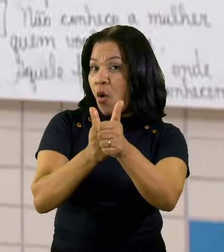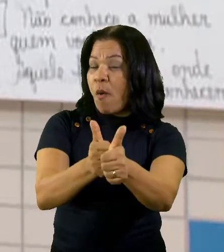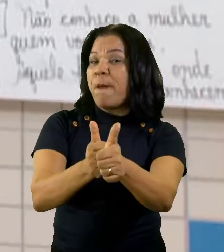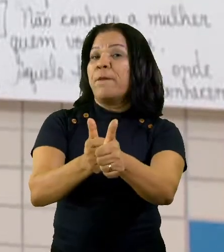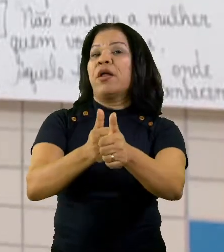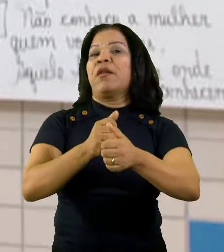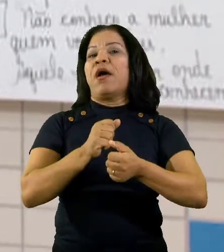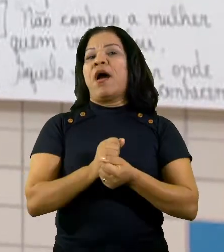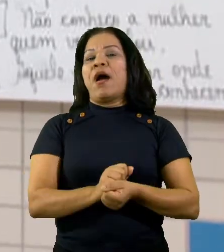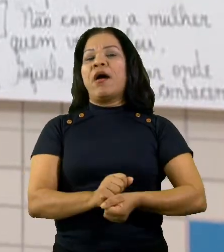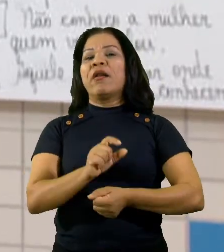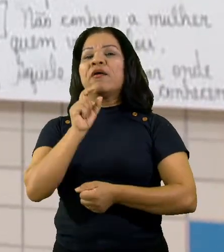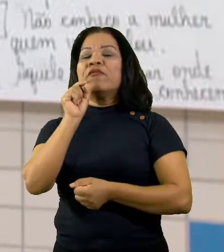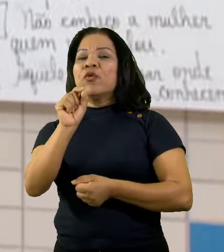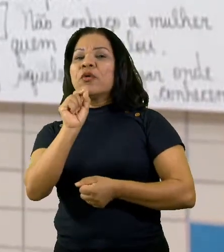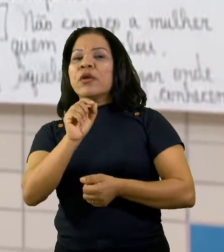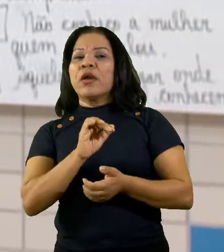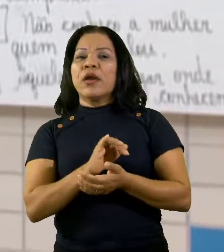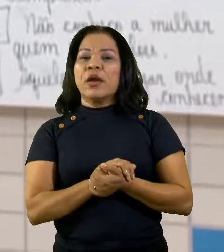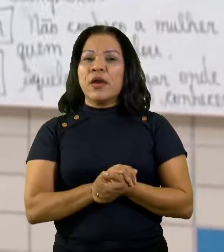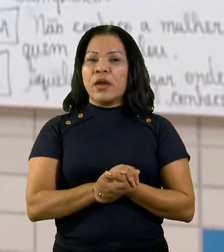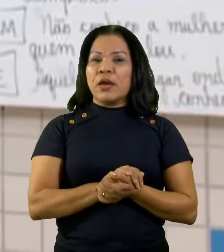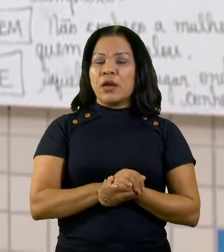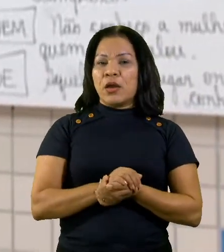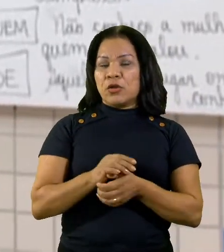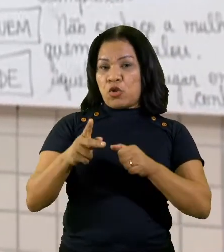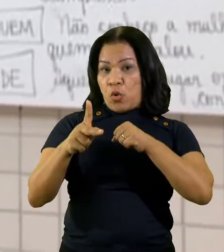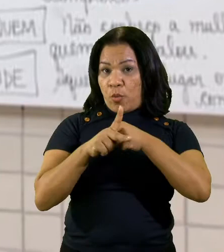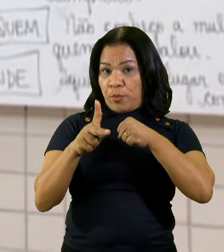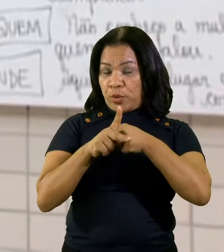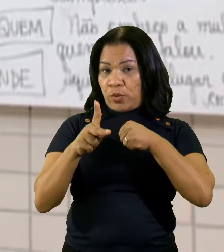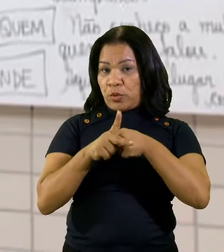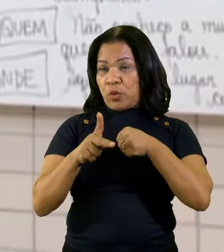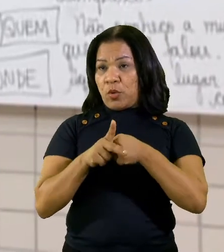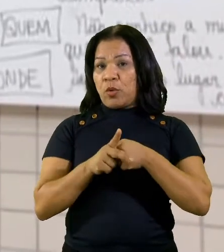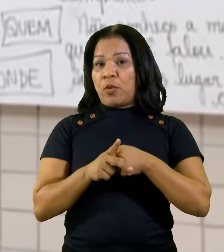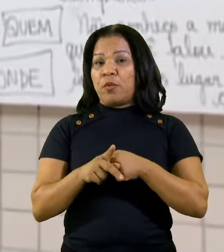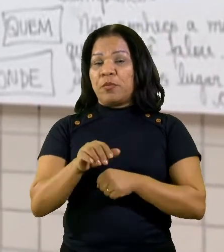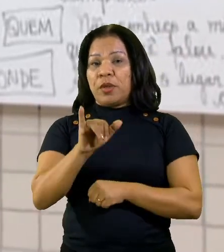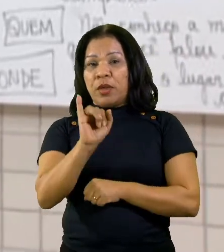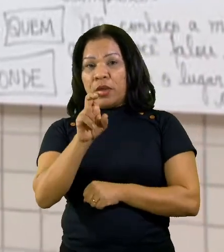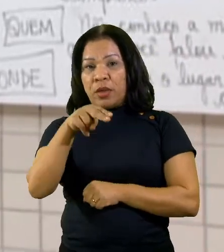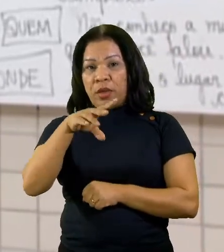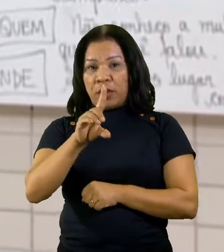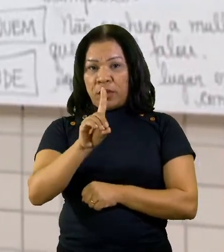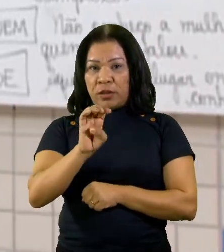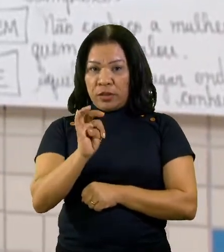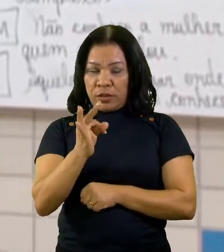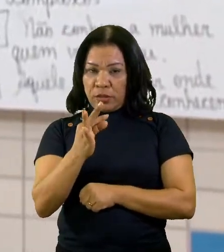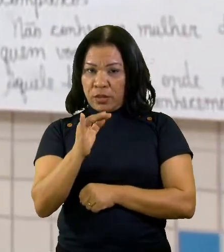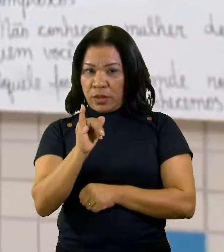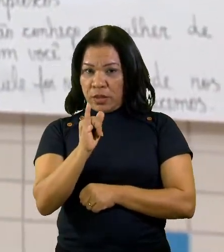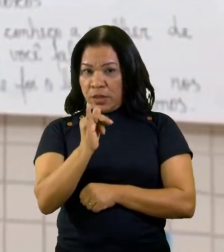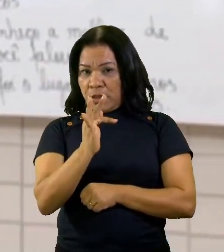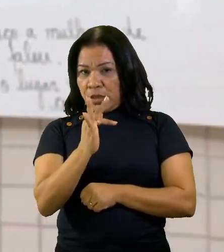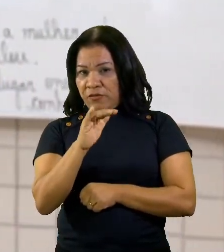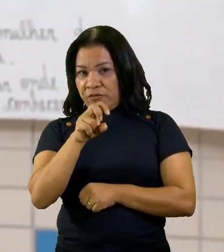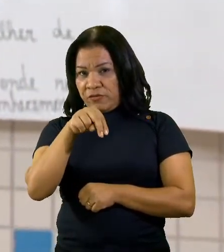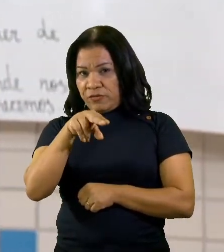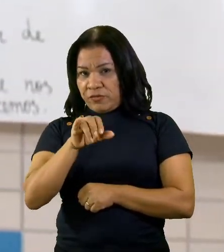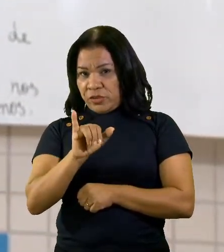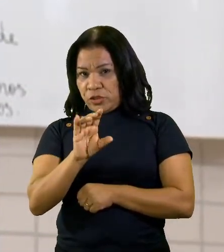que é tudo ou todo. Vamos ver algumas frases sobre esses pronomes no quadro? Vejamos.